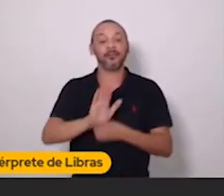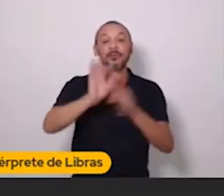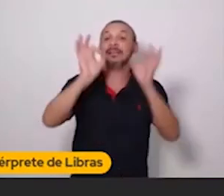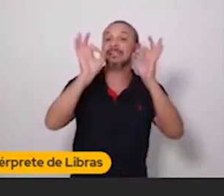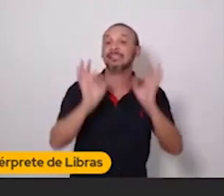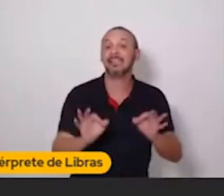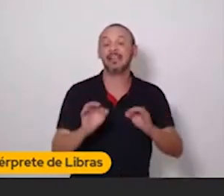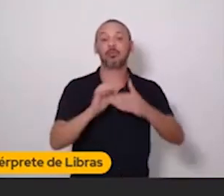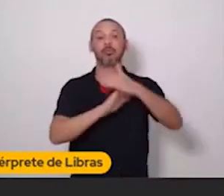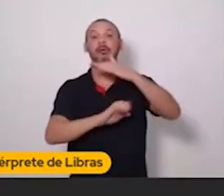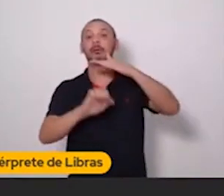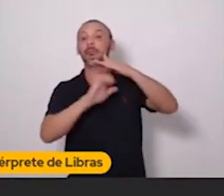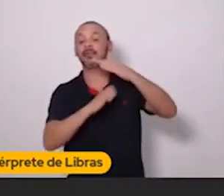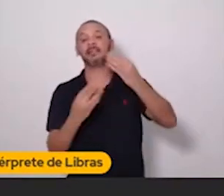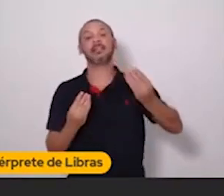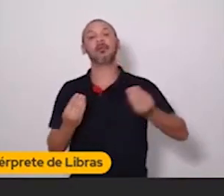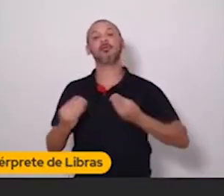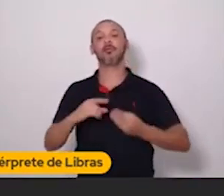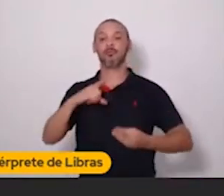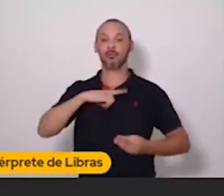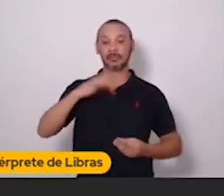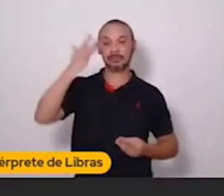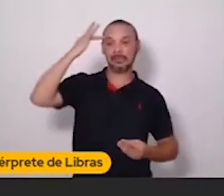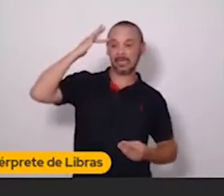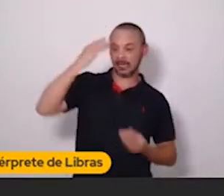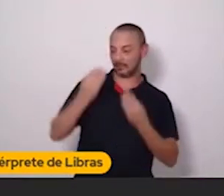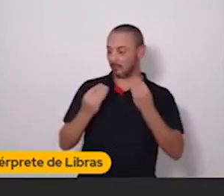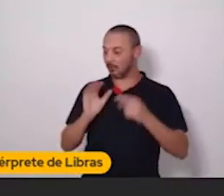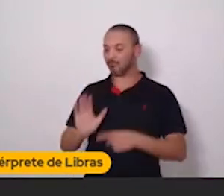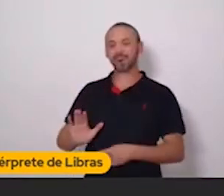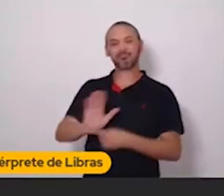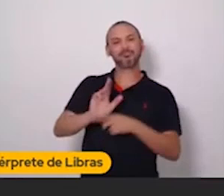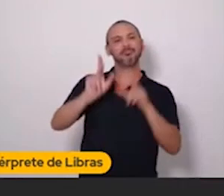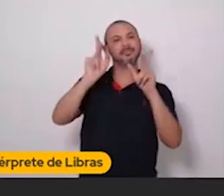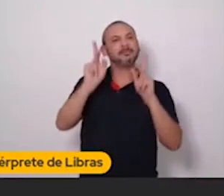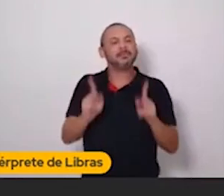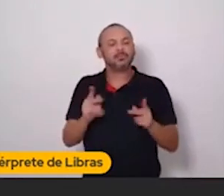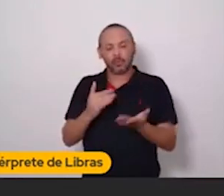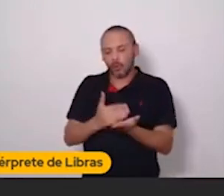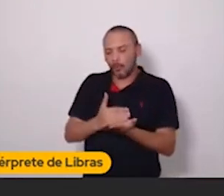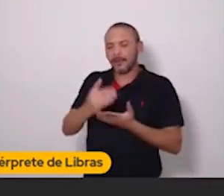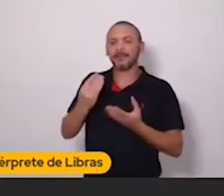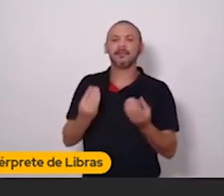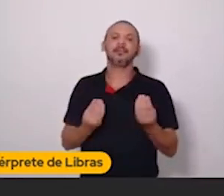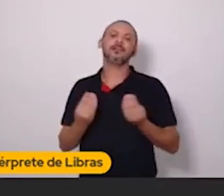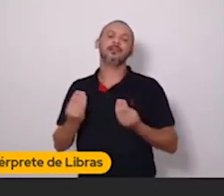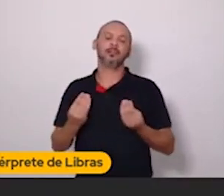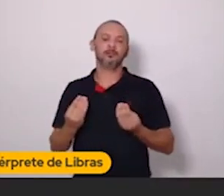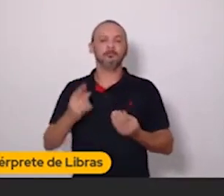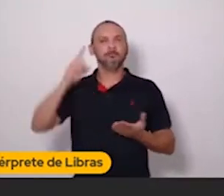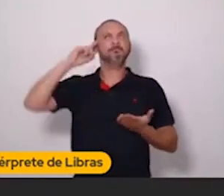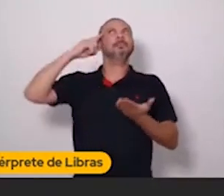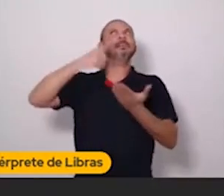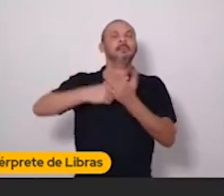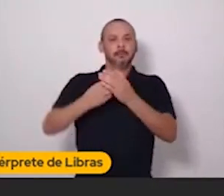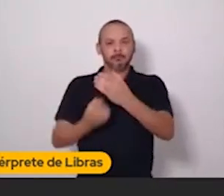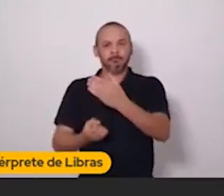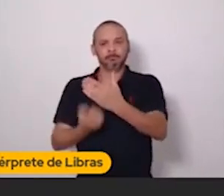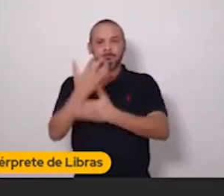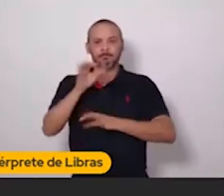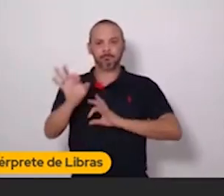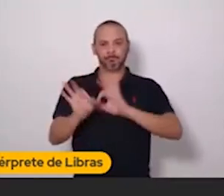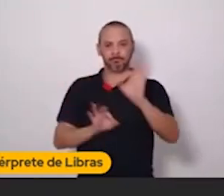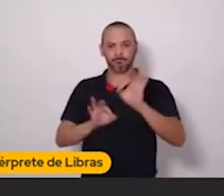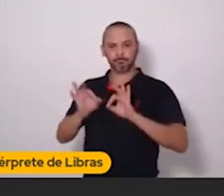Illustrali, o que eu achava que eu podia dar de dica para quem estava começando. E eu decidi criar o Coolmers justamente para